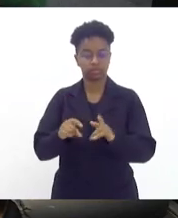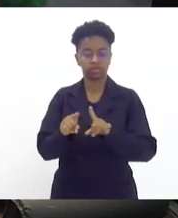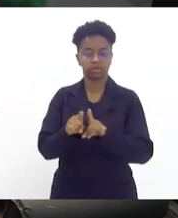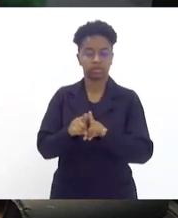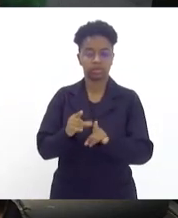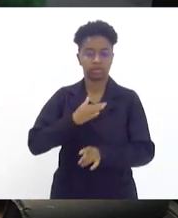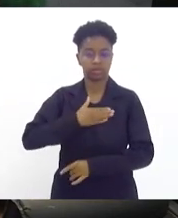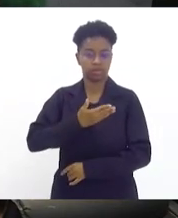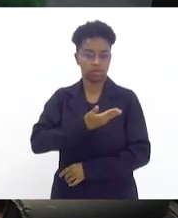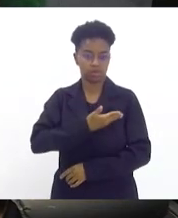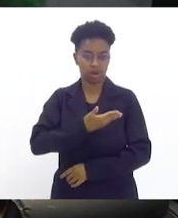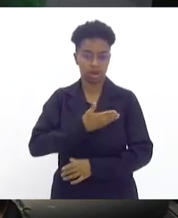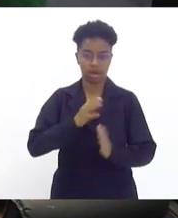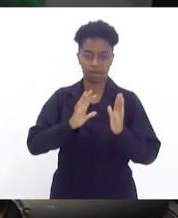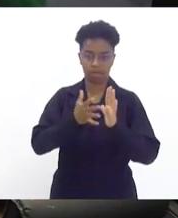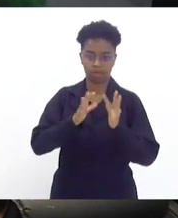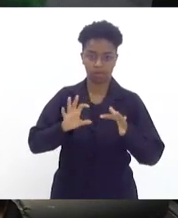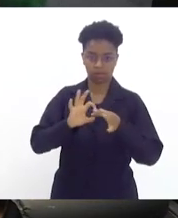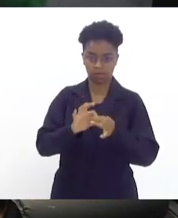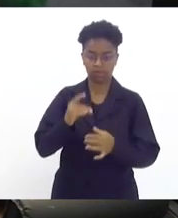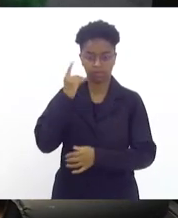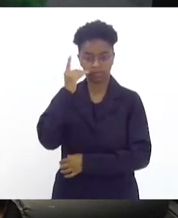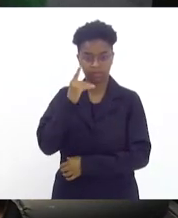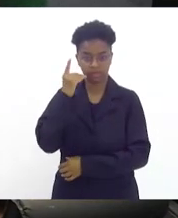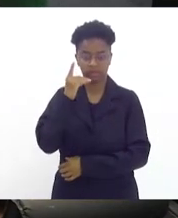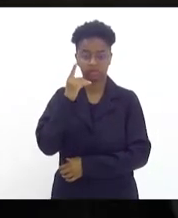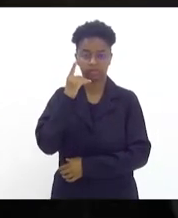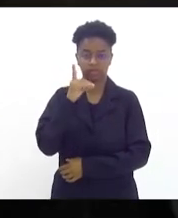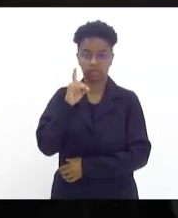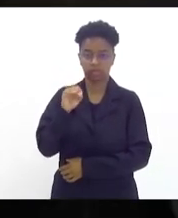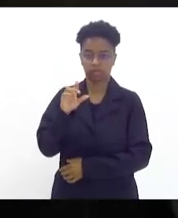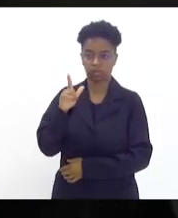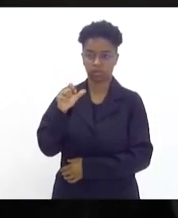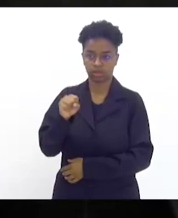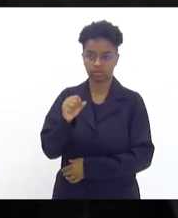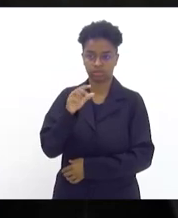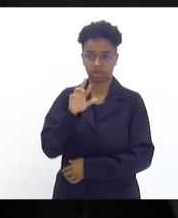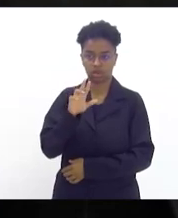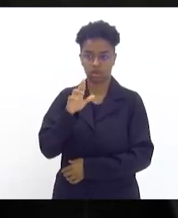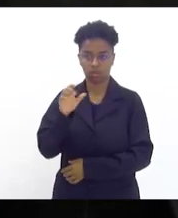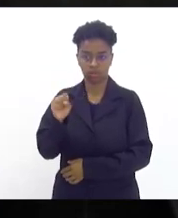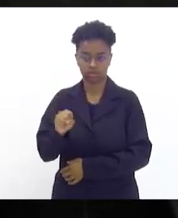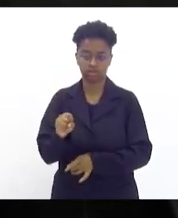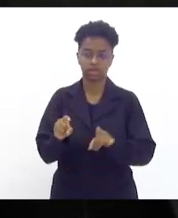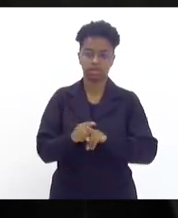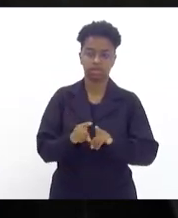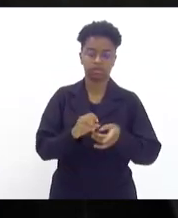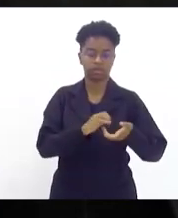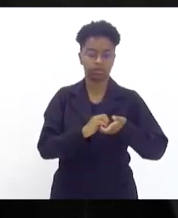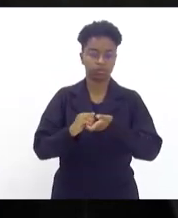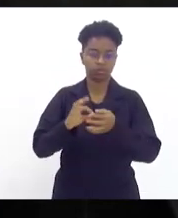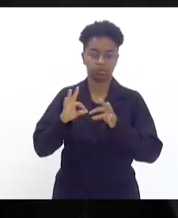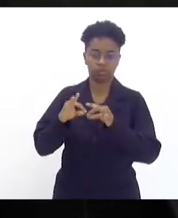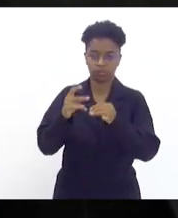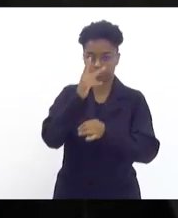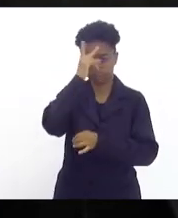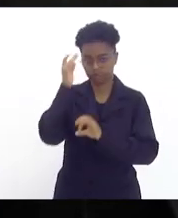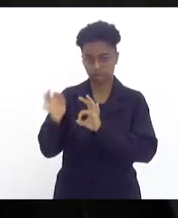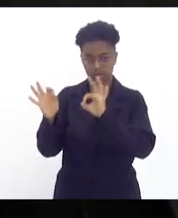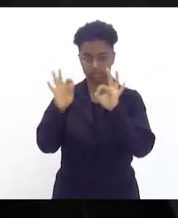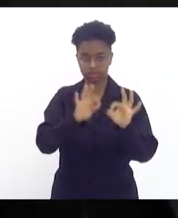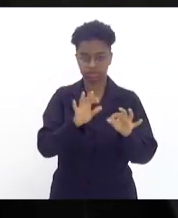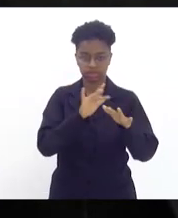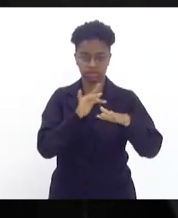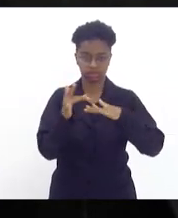meu colega de partido, nobre deputado Douglas Ruas. Saudar a todos que nos acompanham pelas